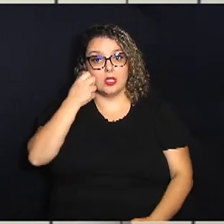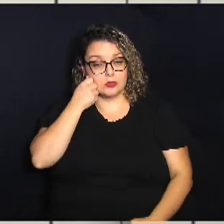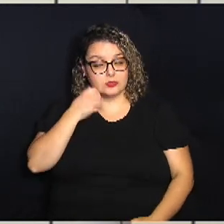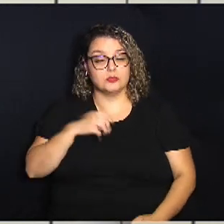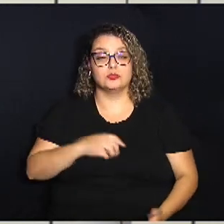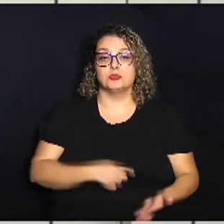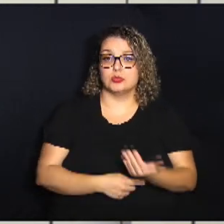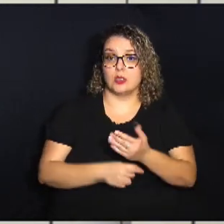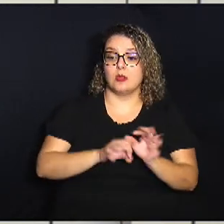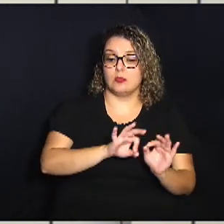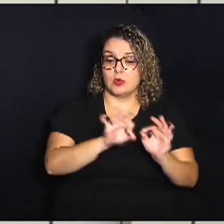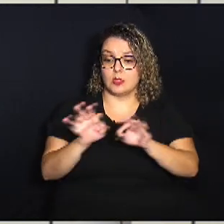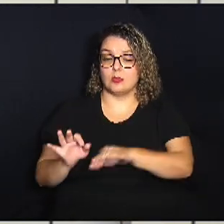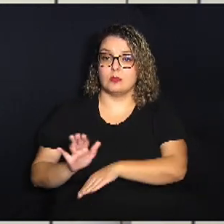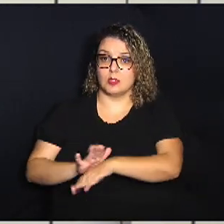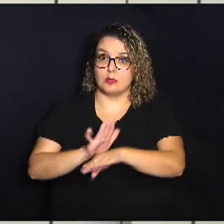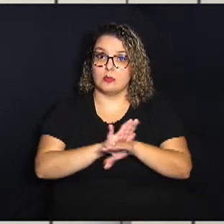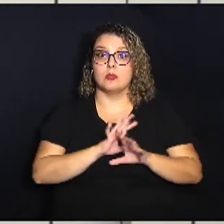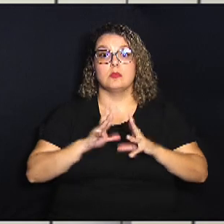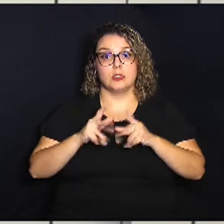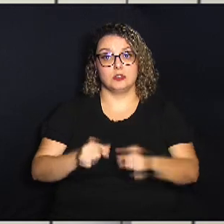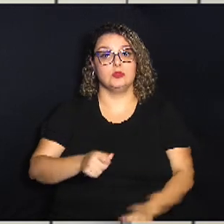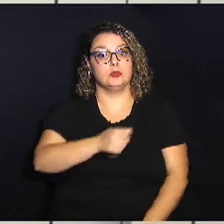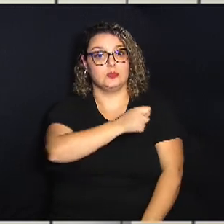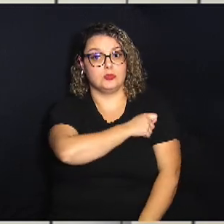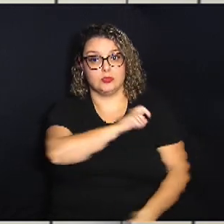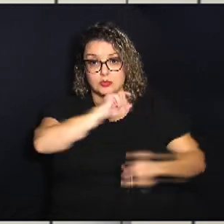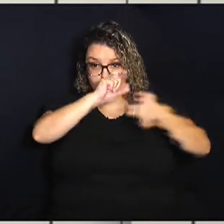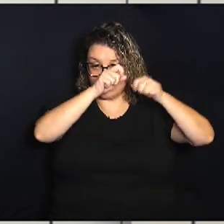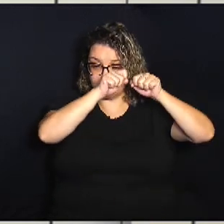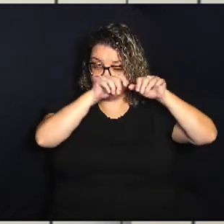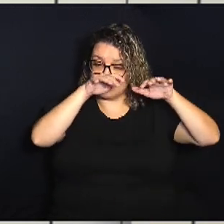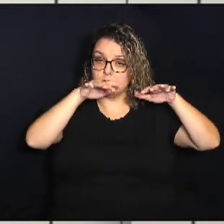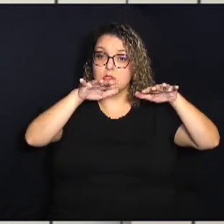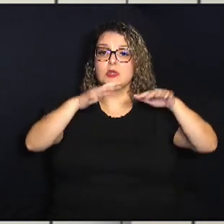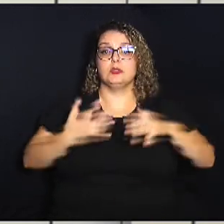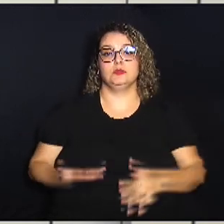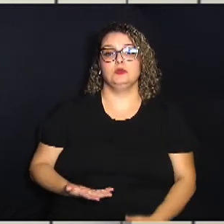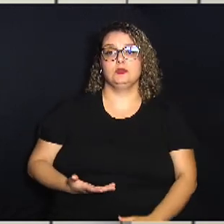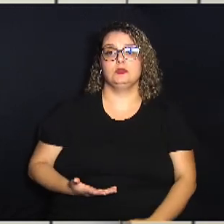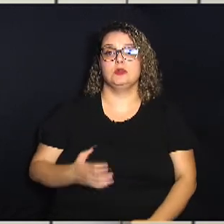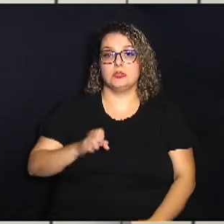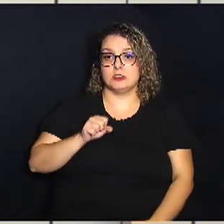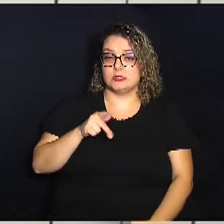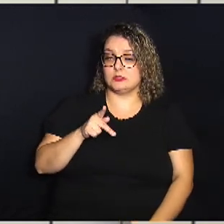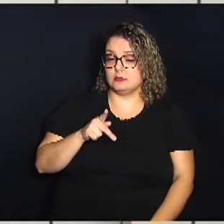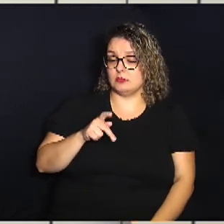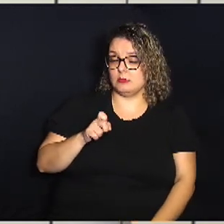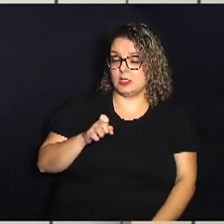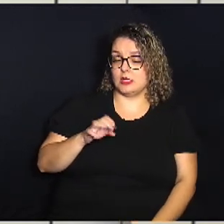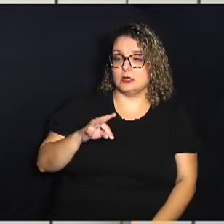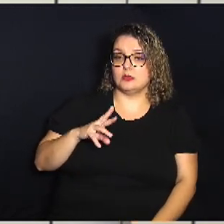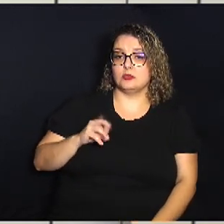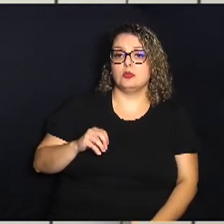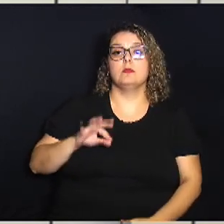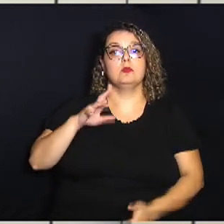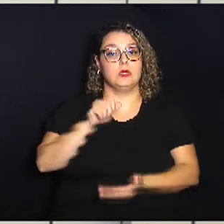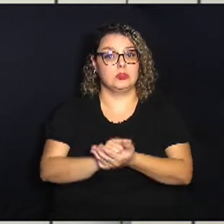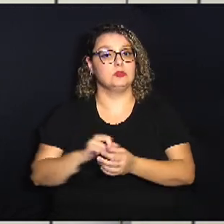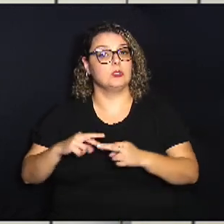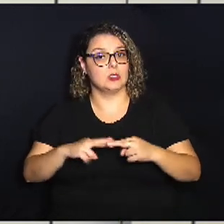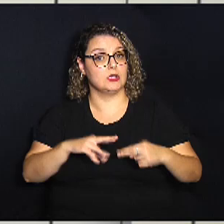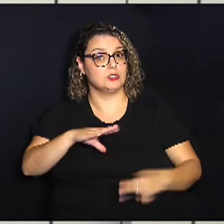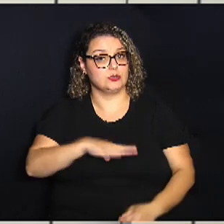assistiva para todos os alunos com transtorno do espectro autista matriculados na rede municipal de